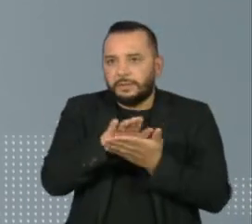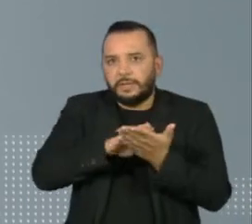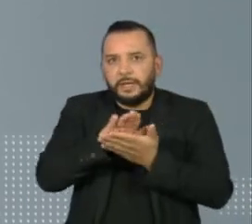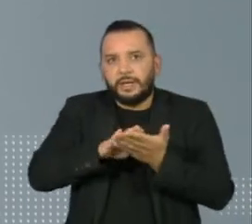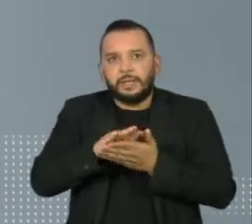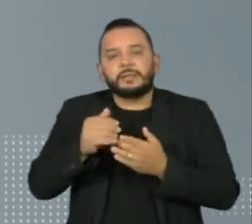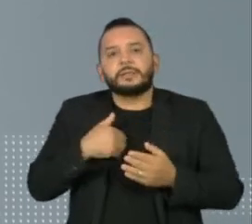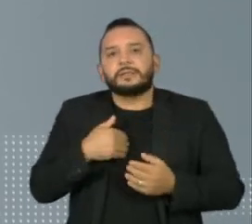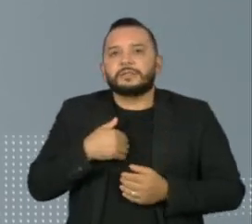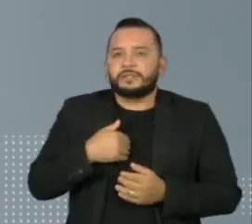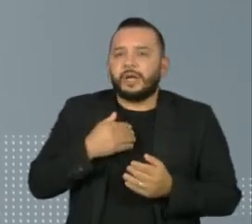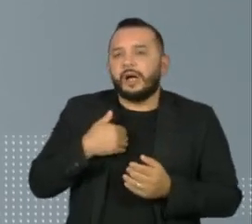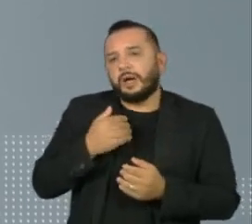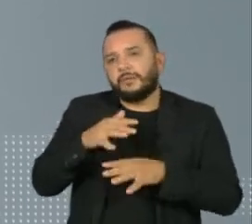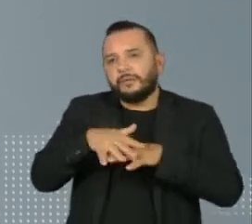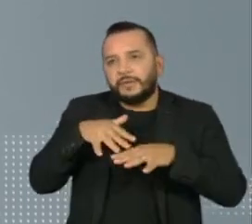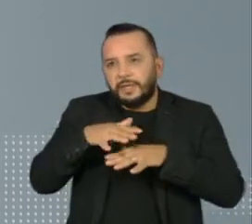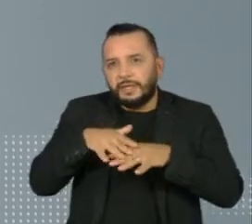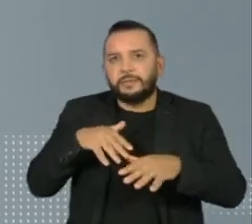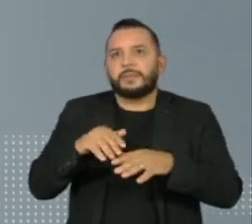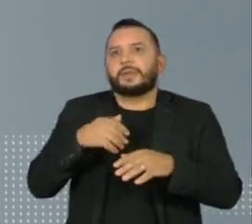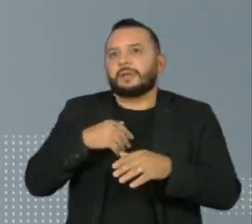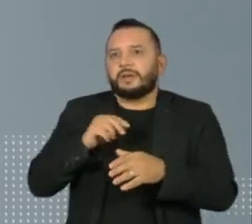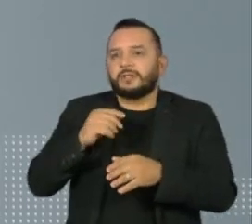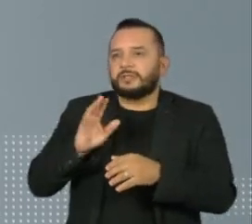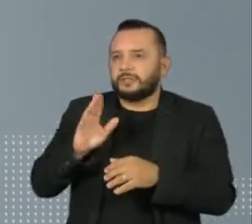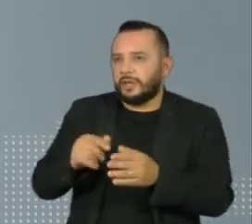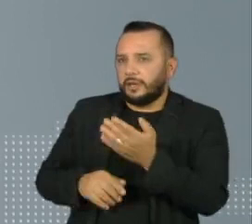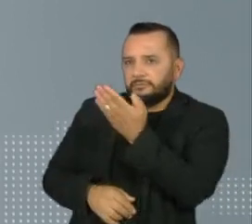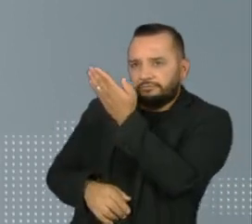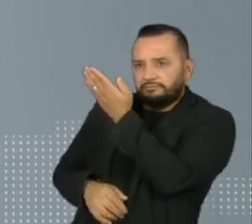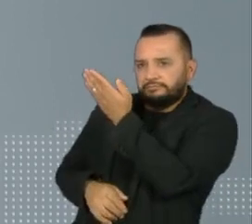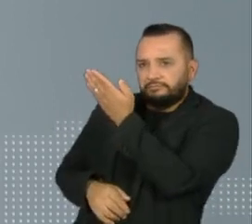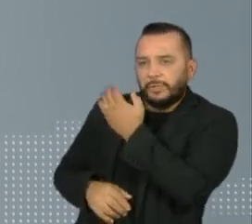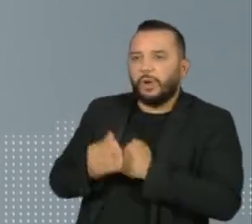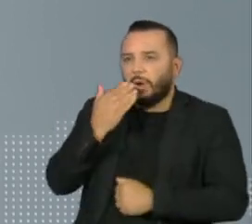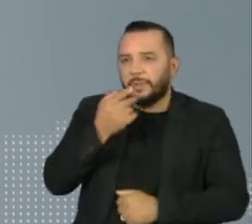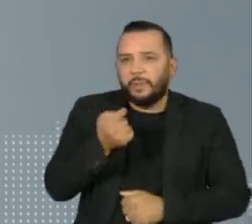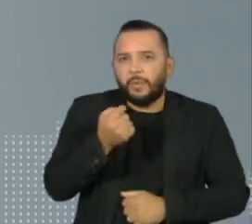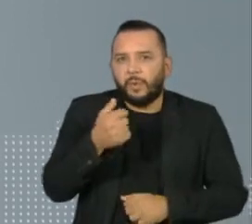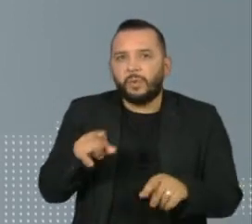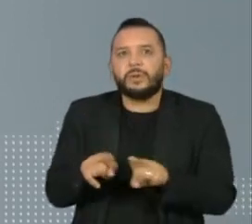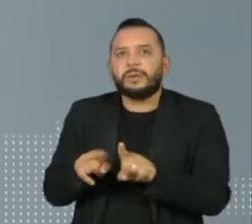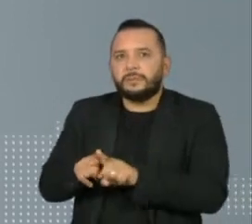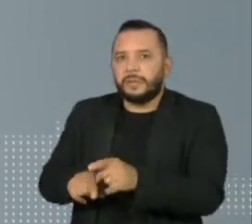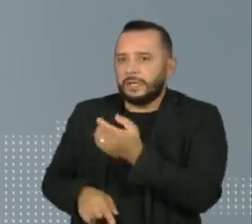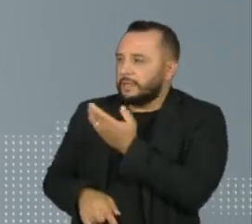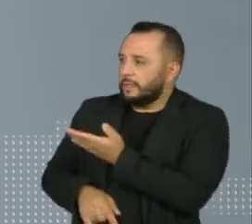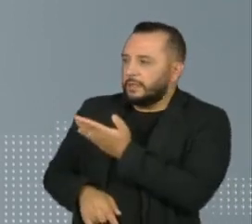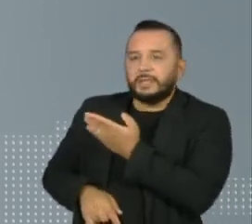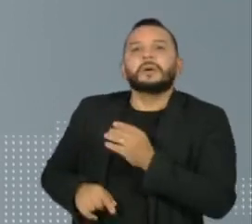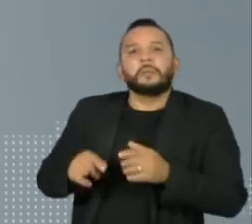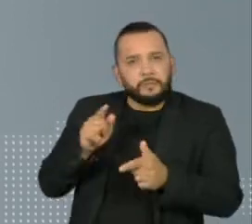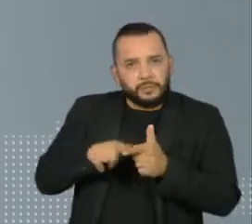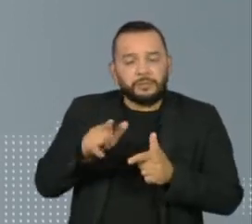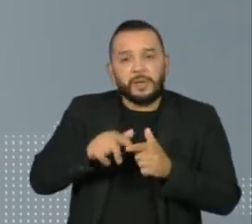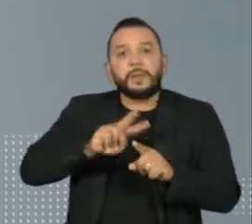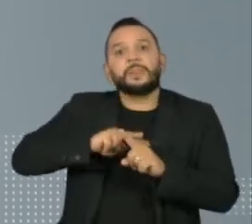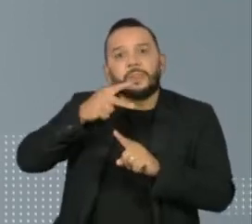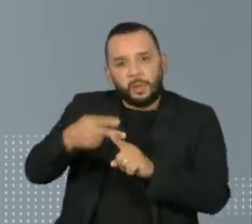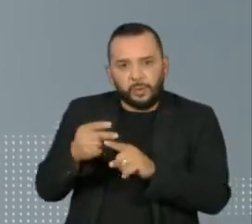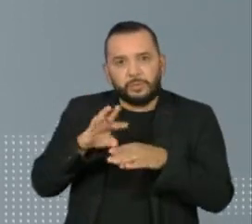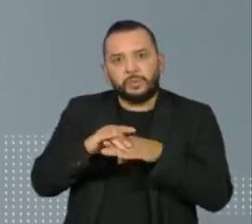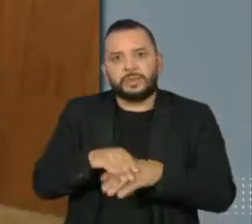comiam menos carboidrato, fibra alimentar e potássio e, com isso, apresentar um chance duas vezes e meia maior de ter